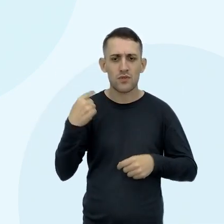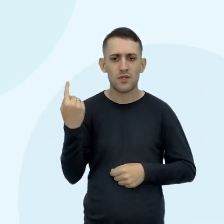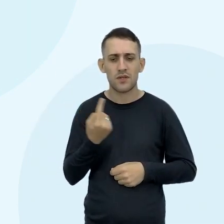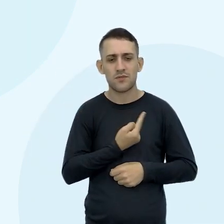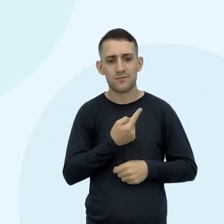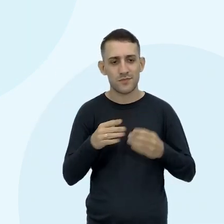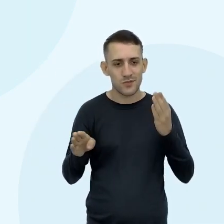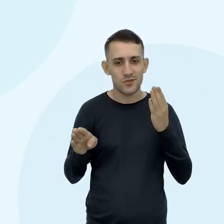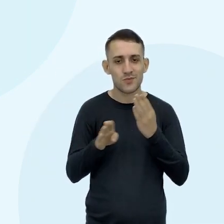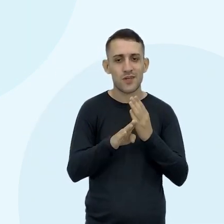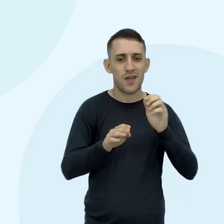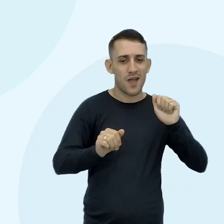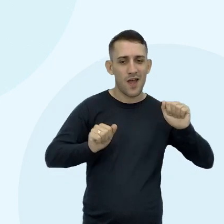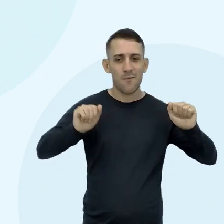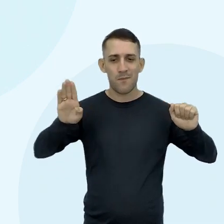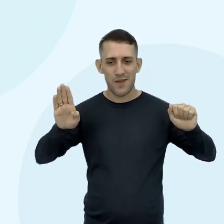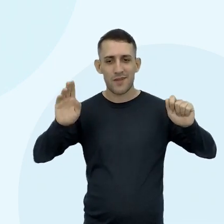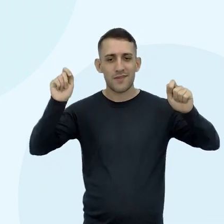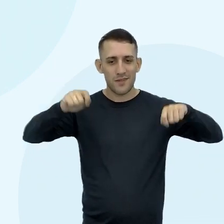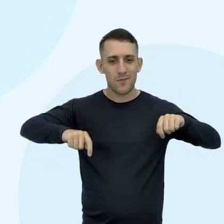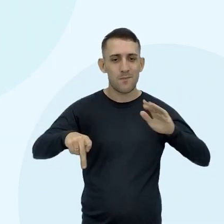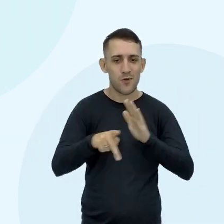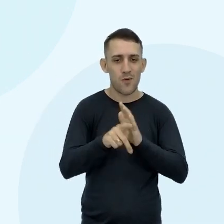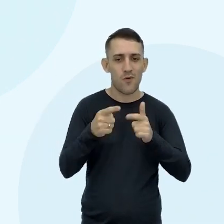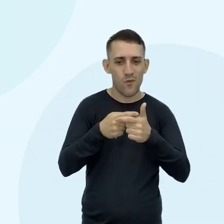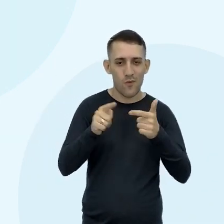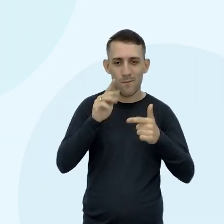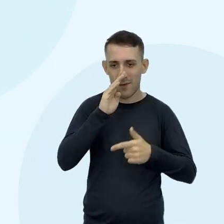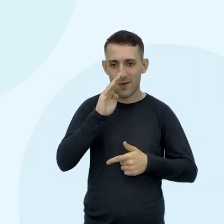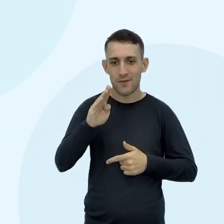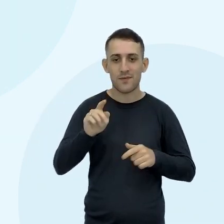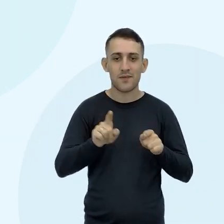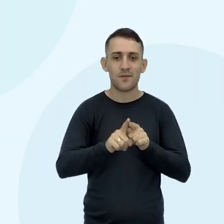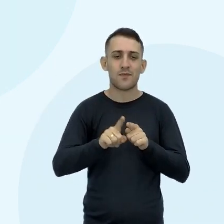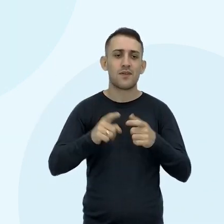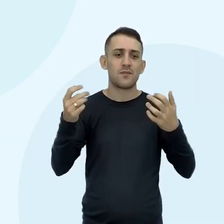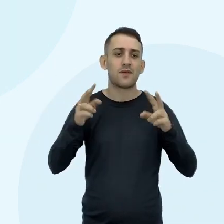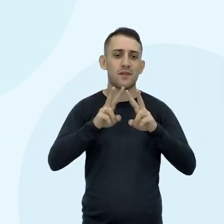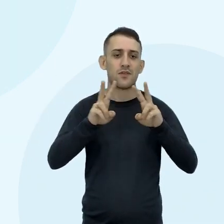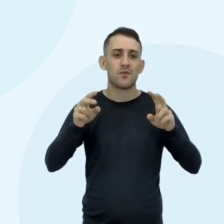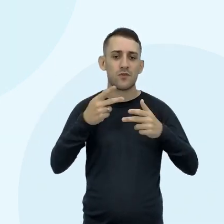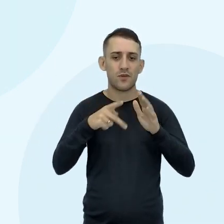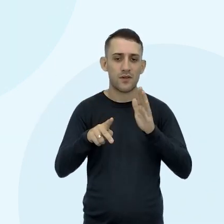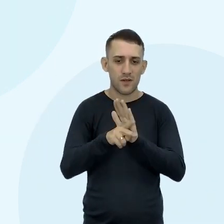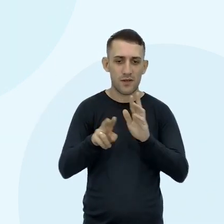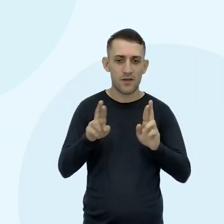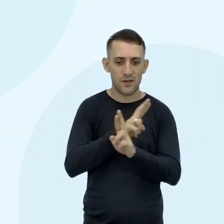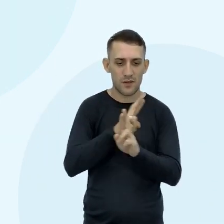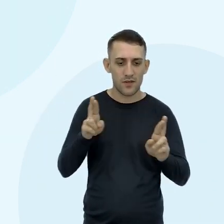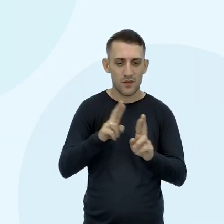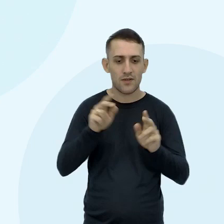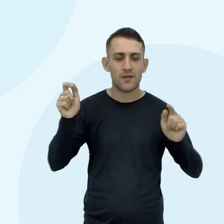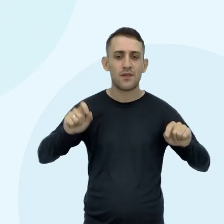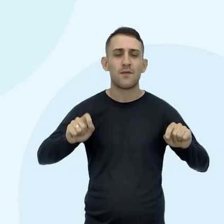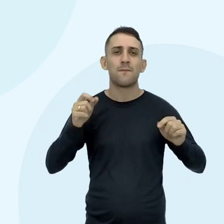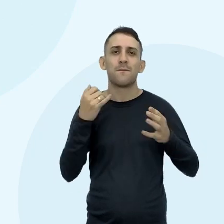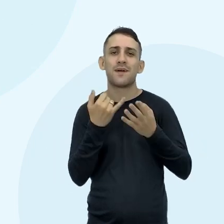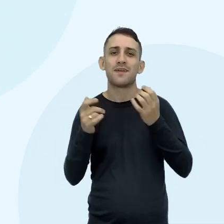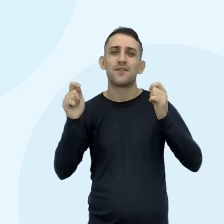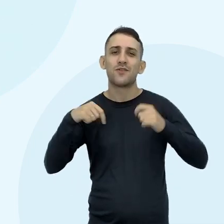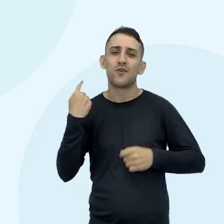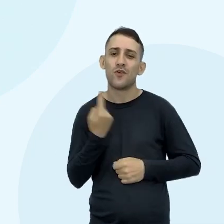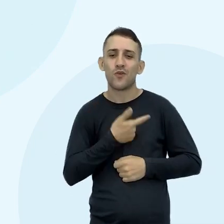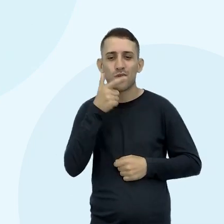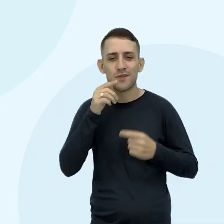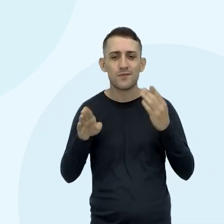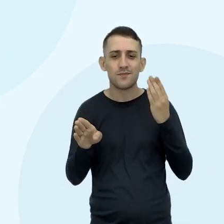Descobri o coeficiente A O coeficiente B Da equação da reta E além disso Eu falei do coeficiente de correlação Que é o que Assim para identificar Se essa